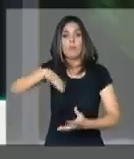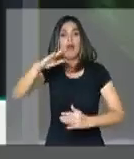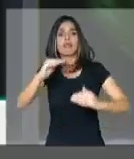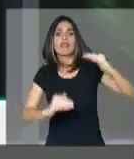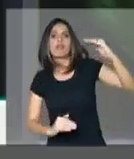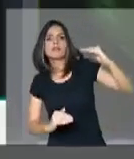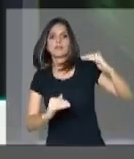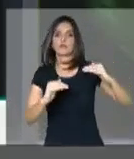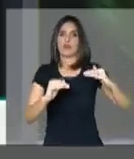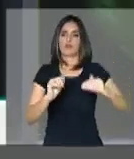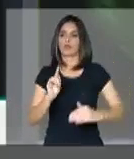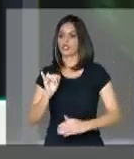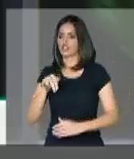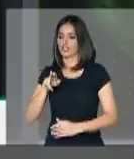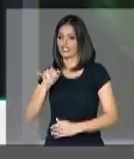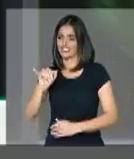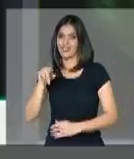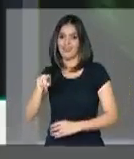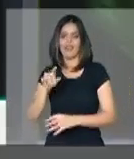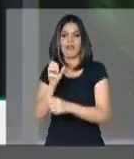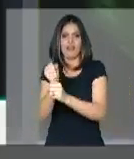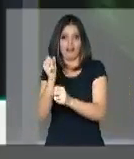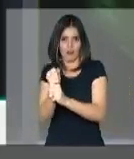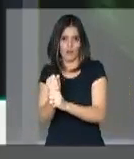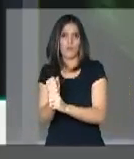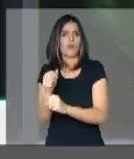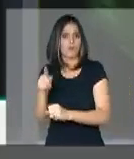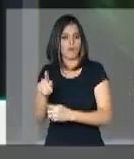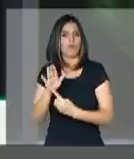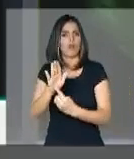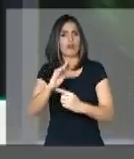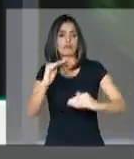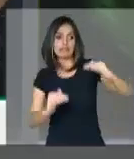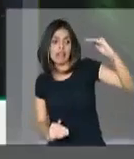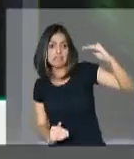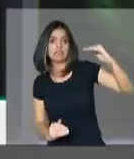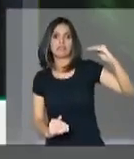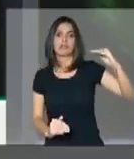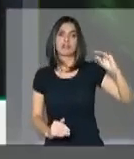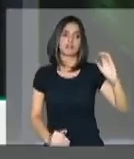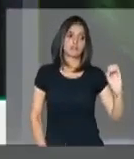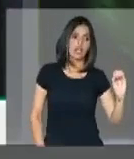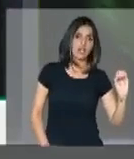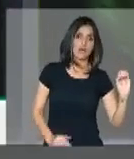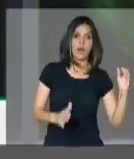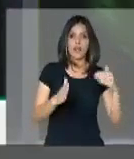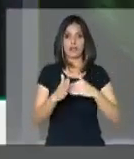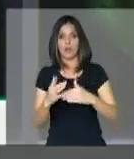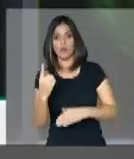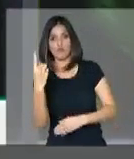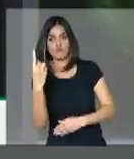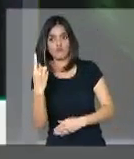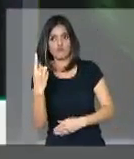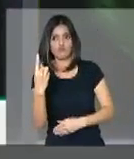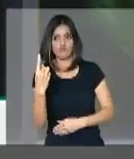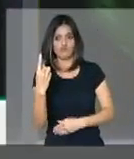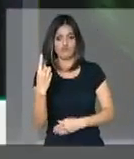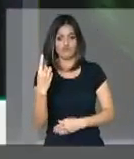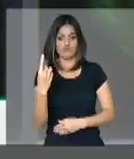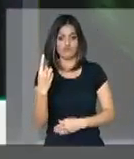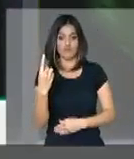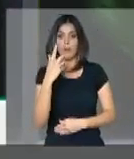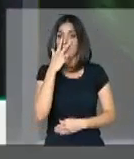calcula com o índice de Gini. É uma das maiores desigualdades. Nós chegamos de 0 a 1, presidente,